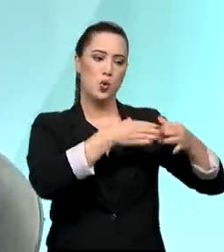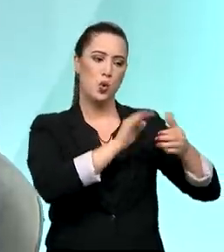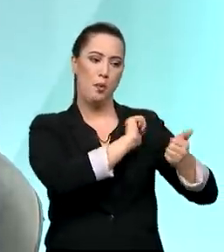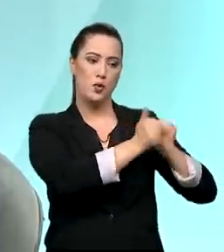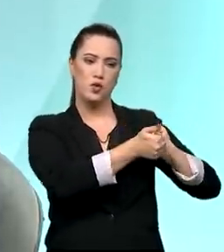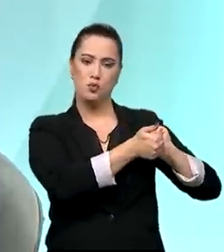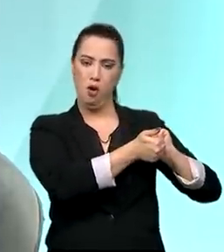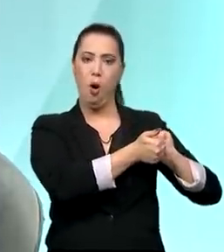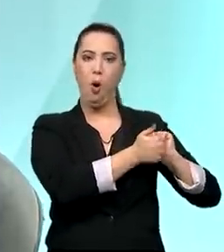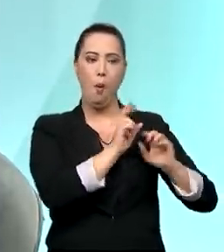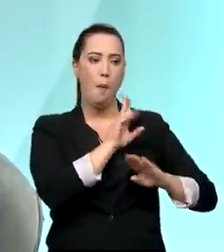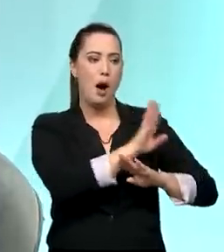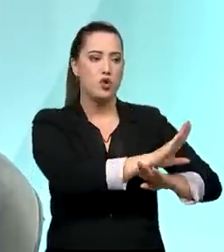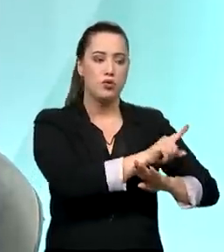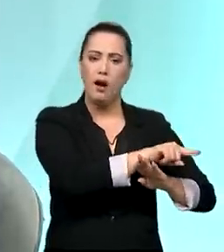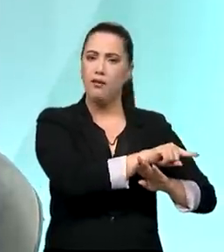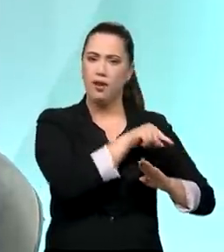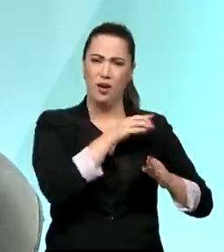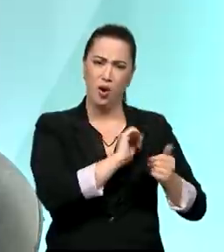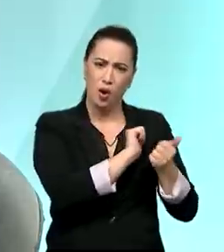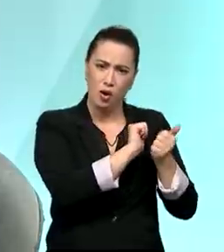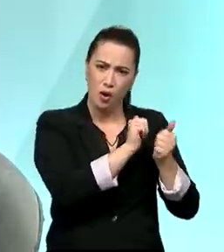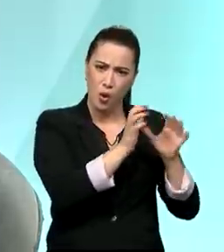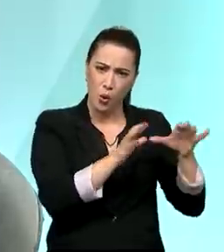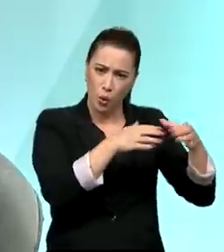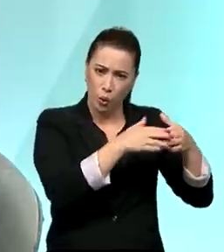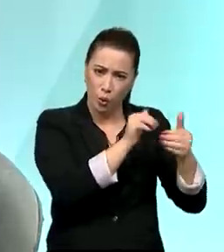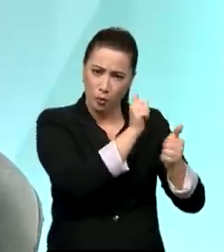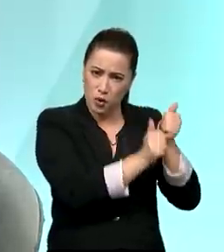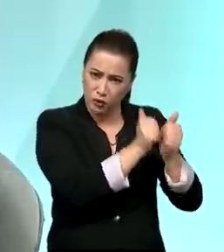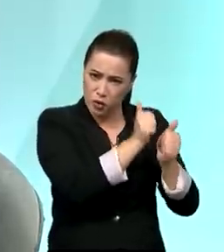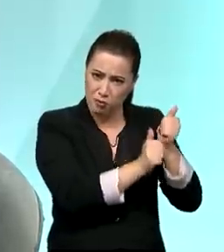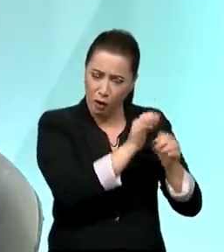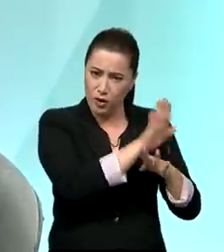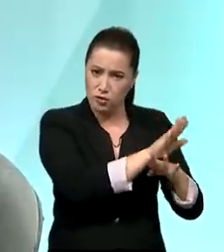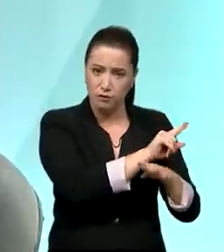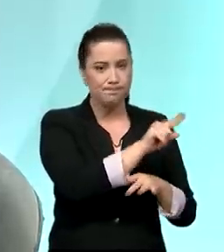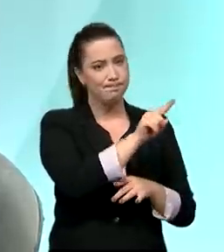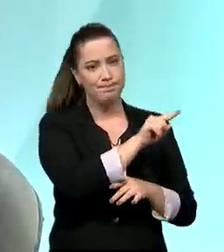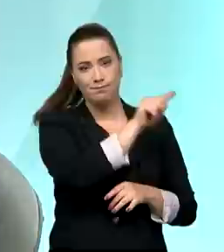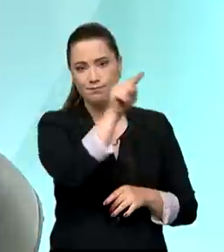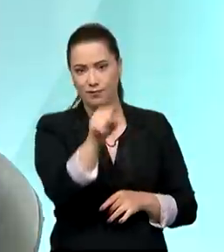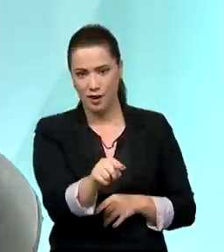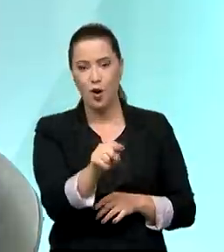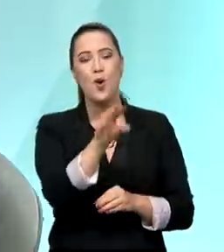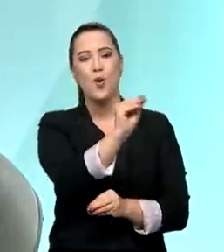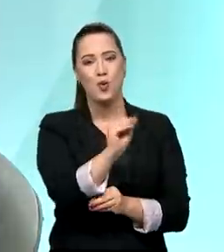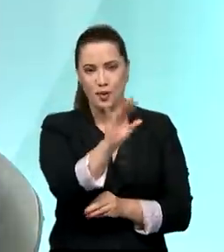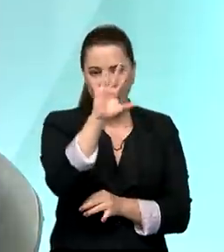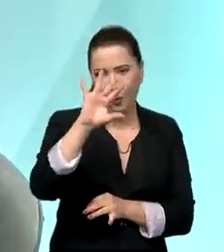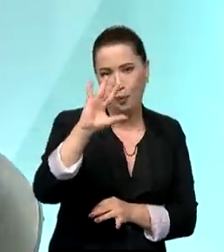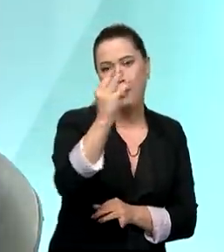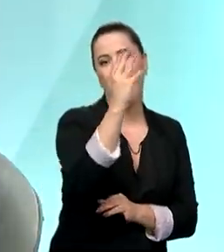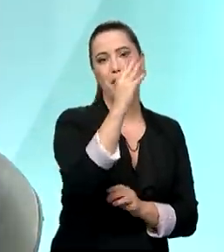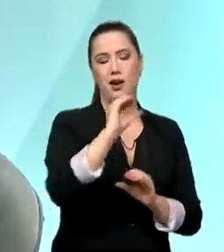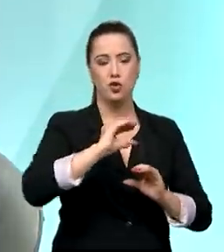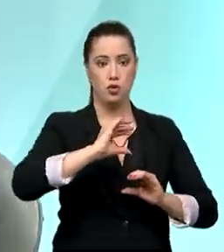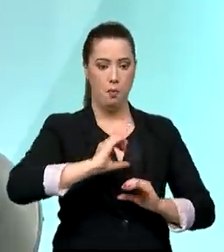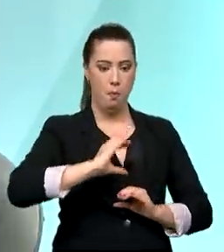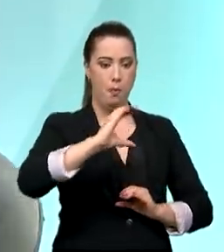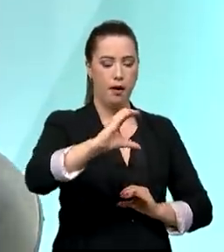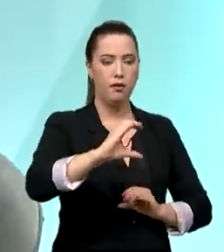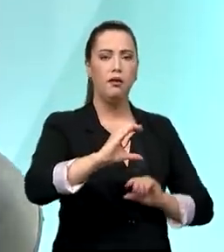meio ambiente. Nós estamos investindo no meio ambiente menos do que no futebol, mas estamos preservando